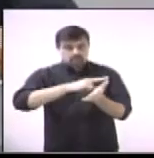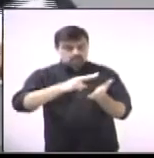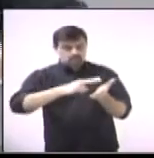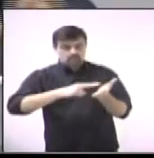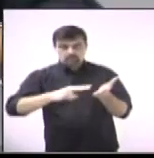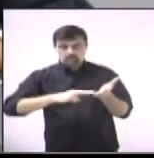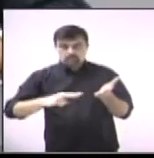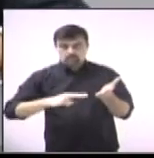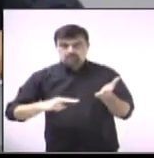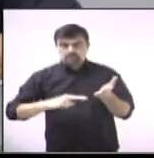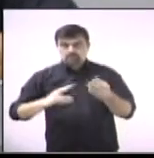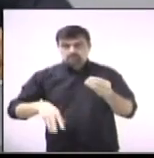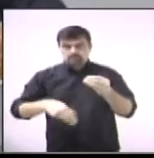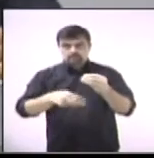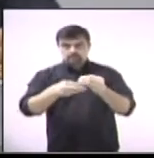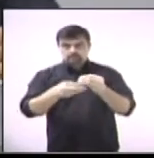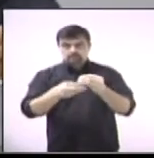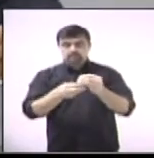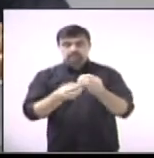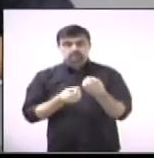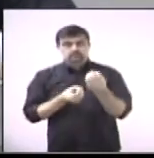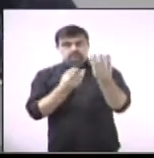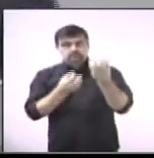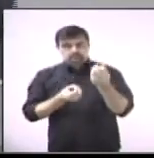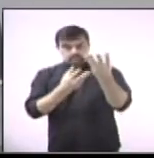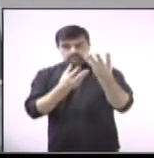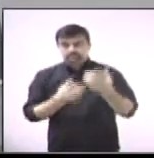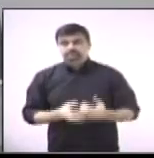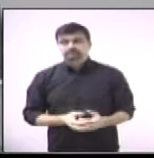das emendas e das indicações.